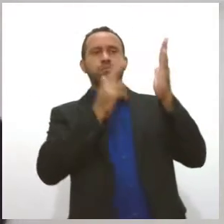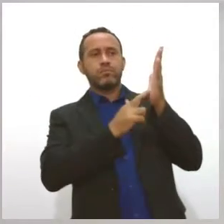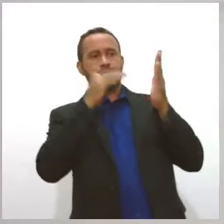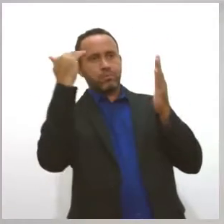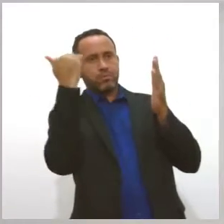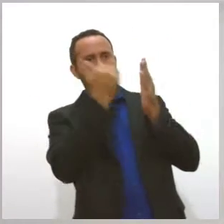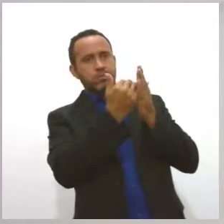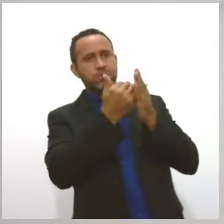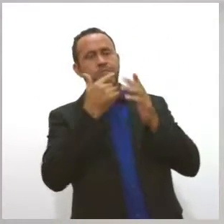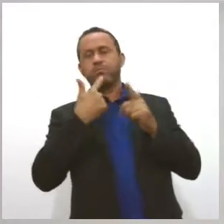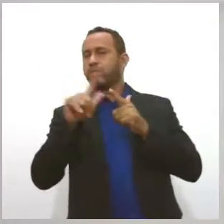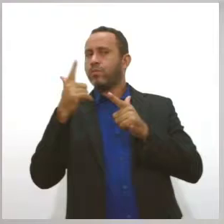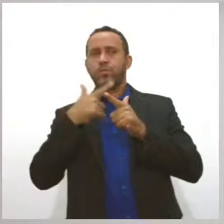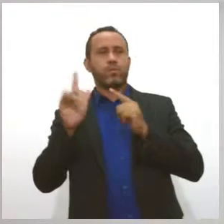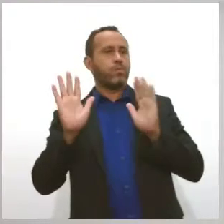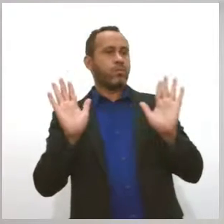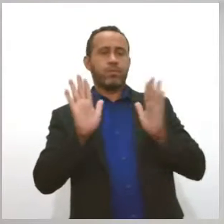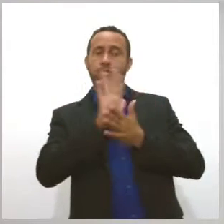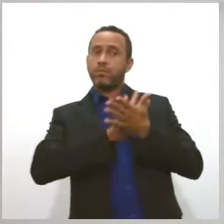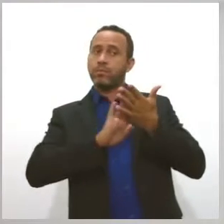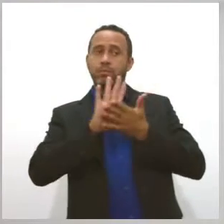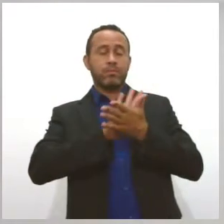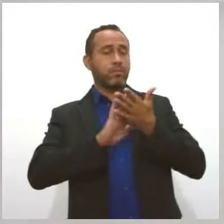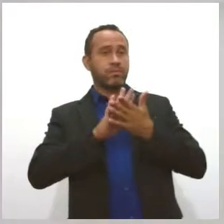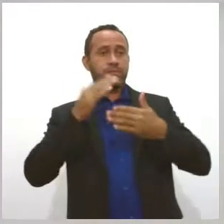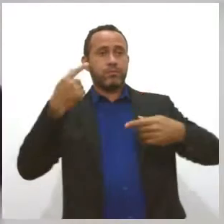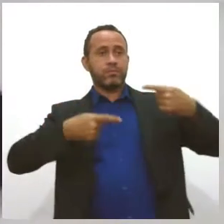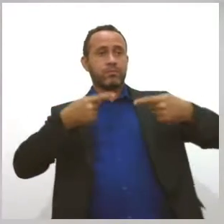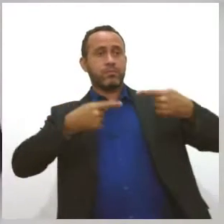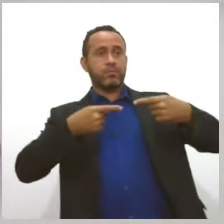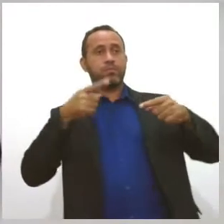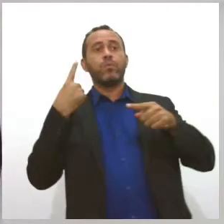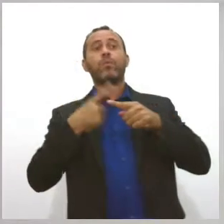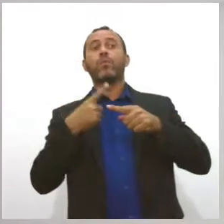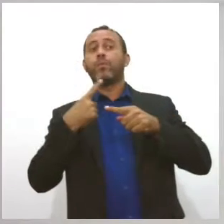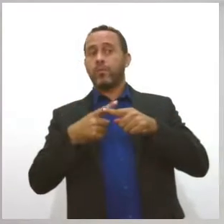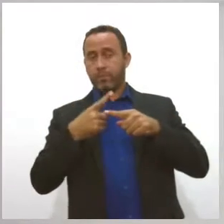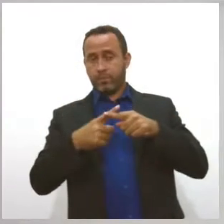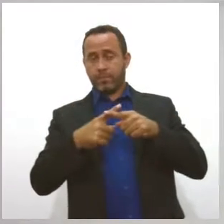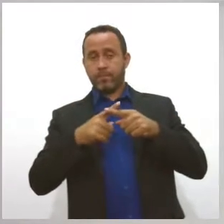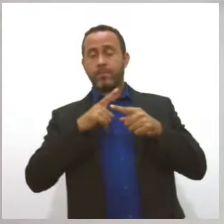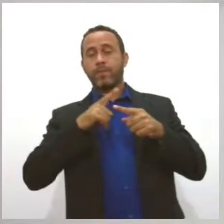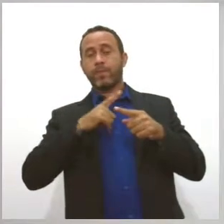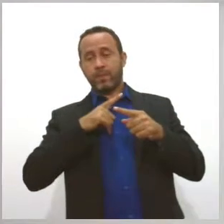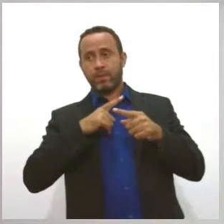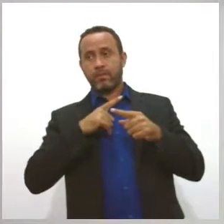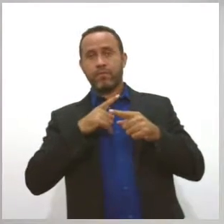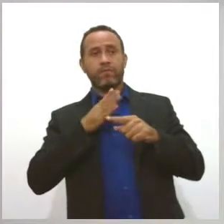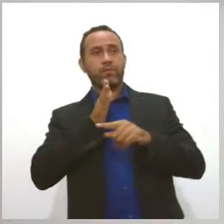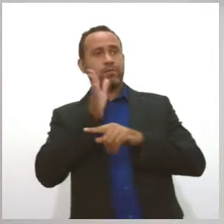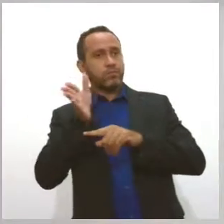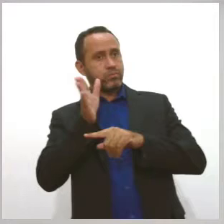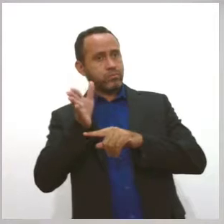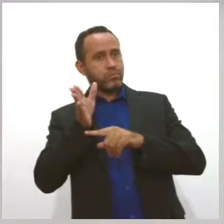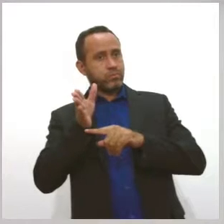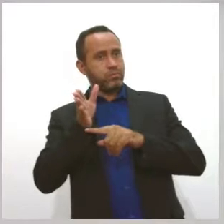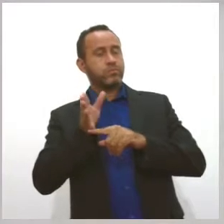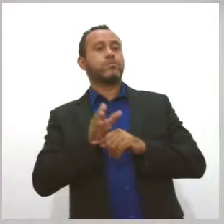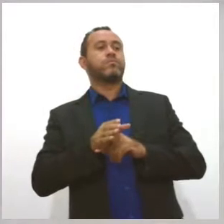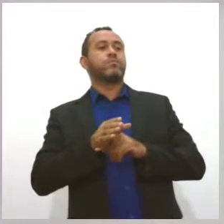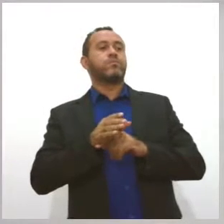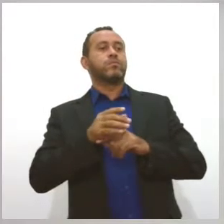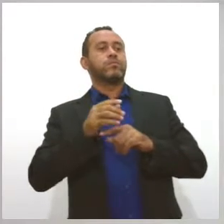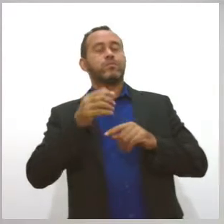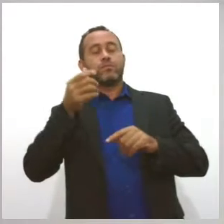afeta exatamente a candidatura, porque enquanto houver o recurso, ou seja, não está ainda